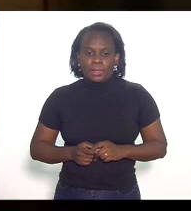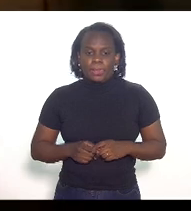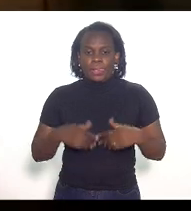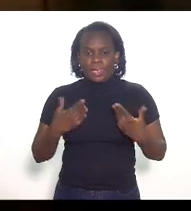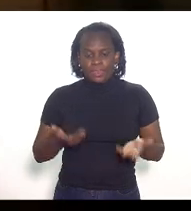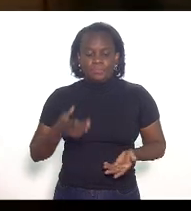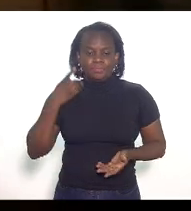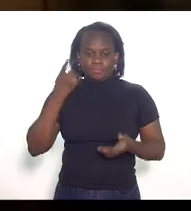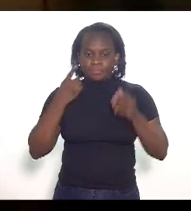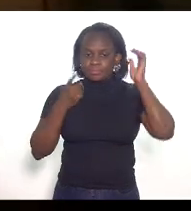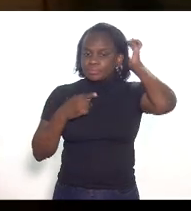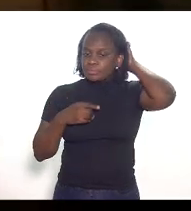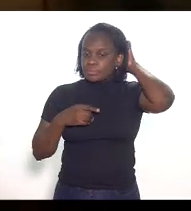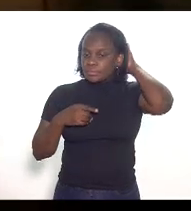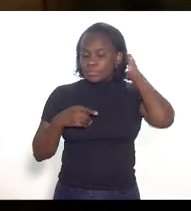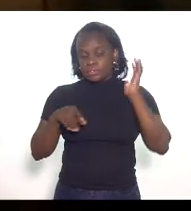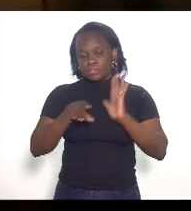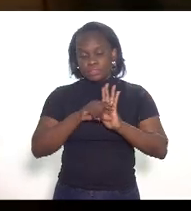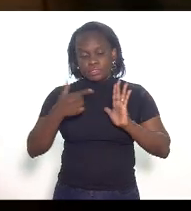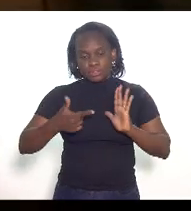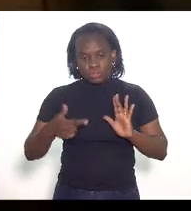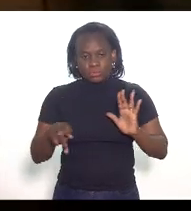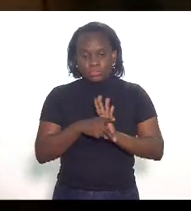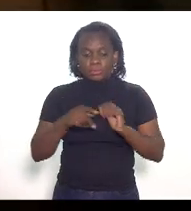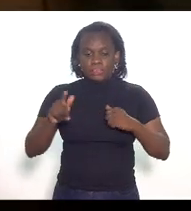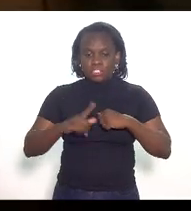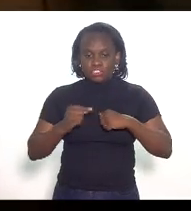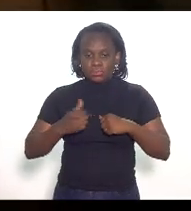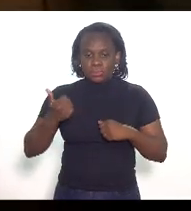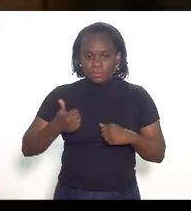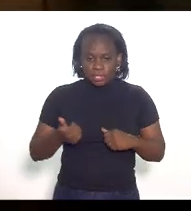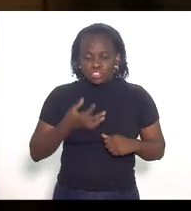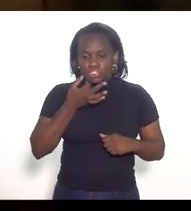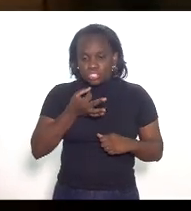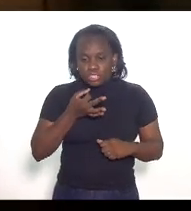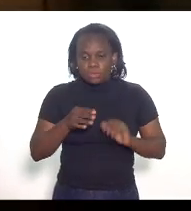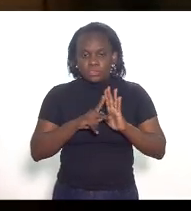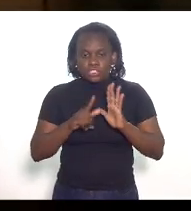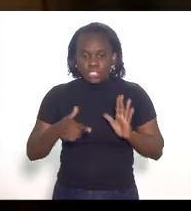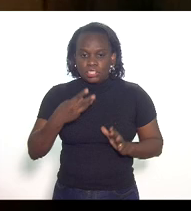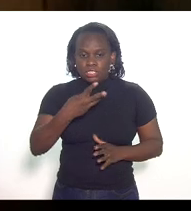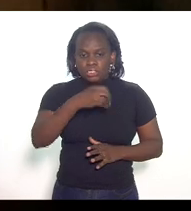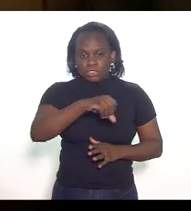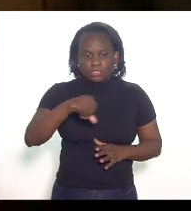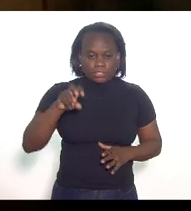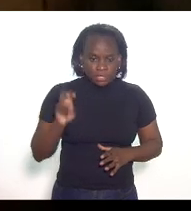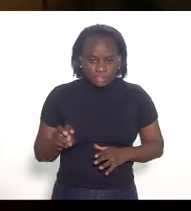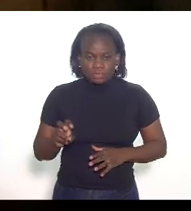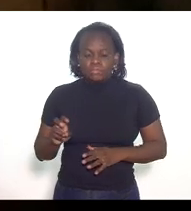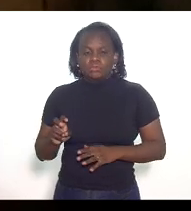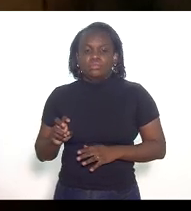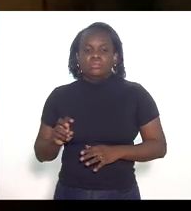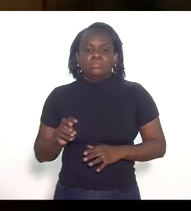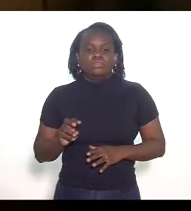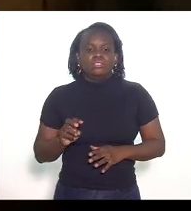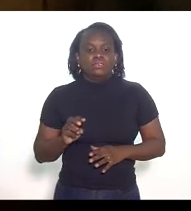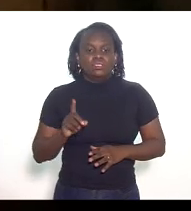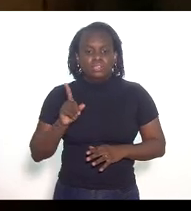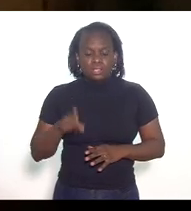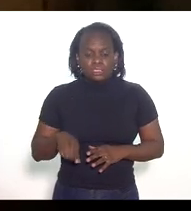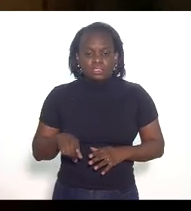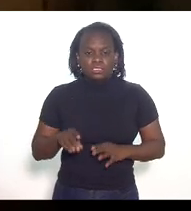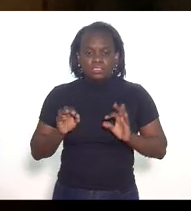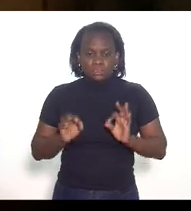deputado o parágrafo segundo do artigo primeiro na sugestão do projeto de lei 3995 é justamente